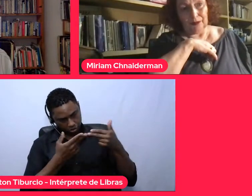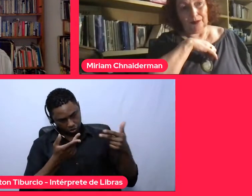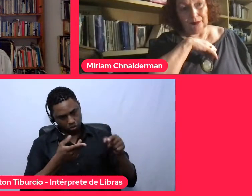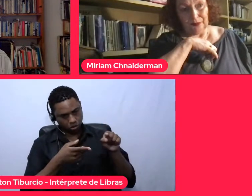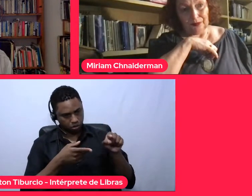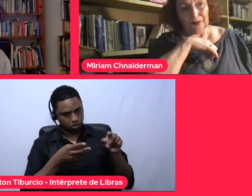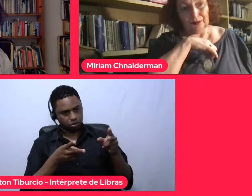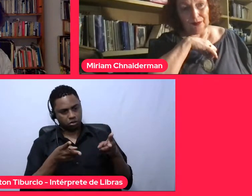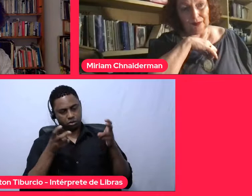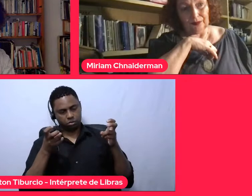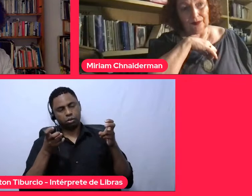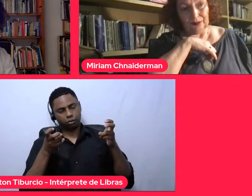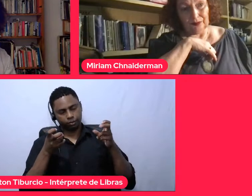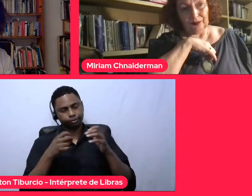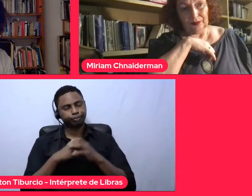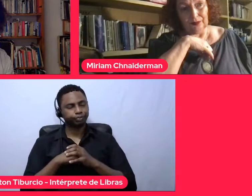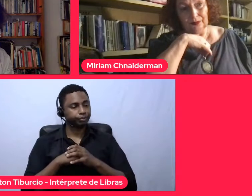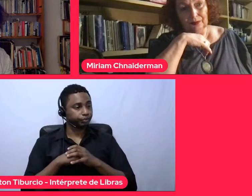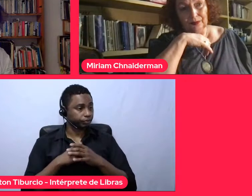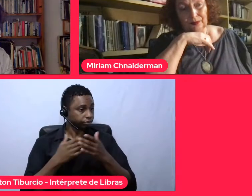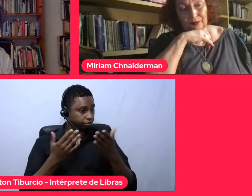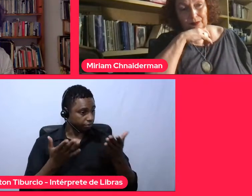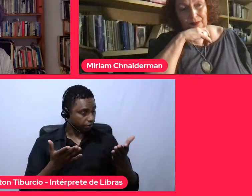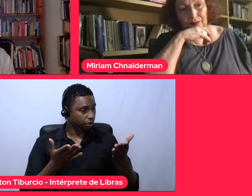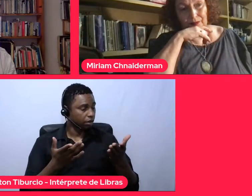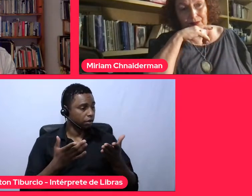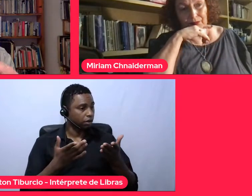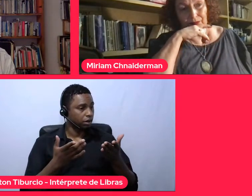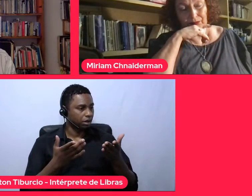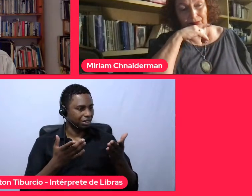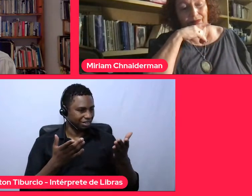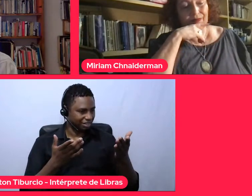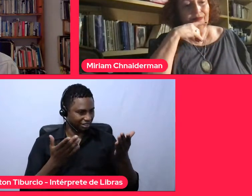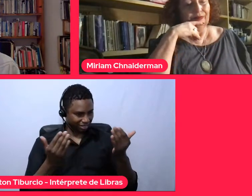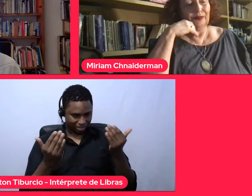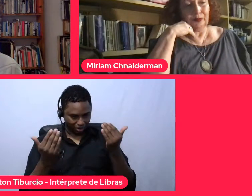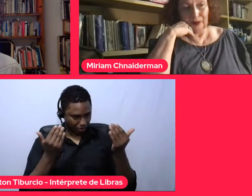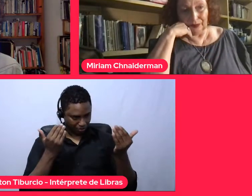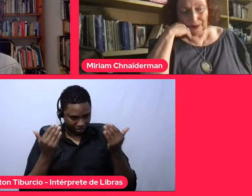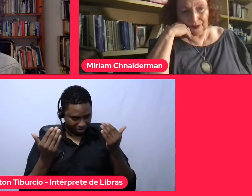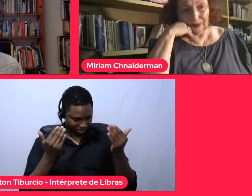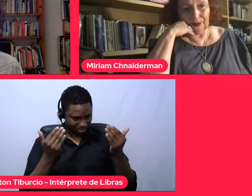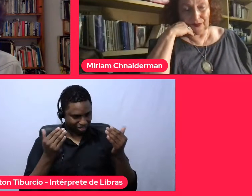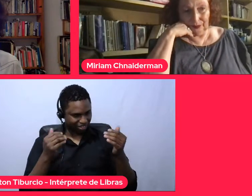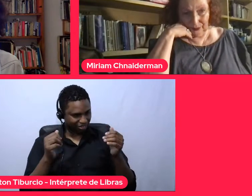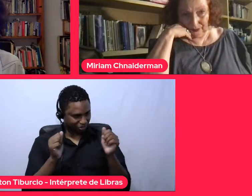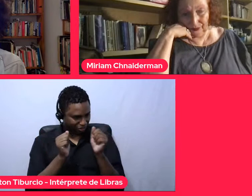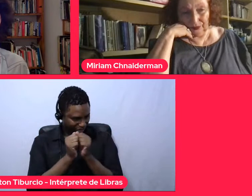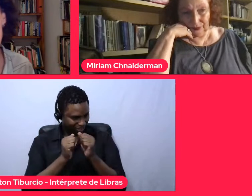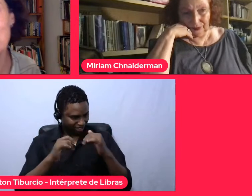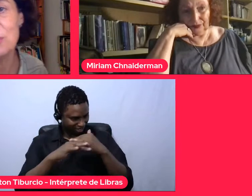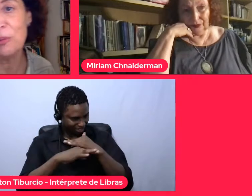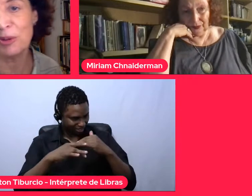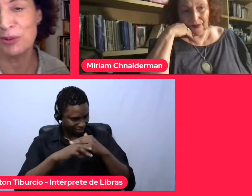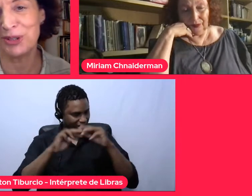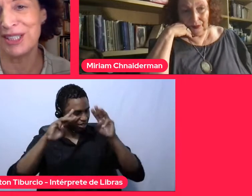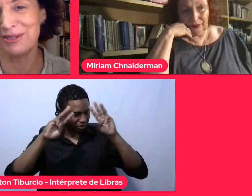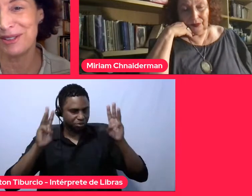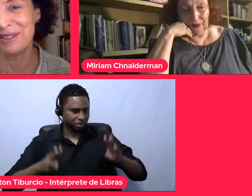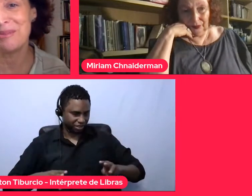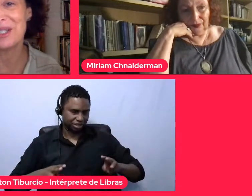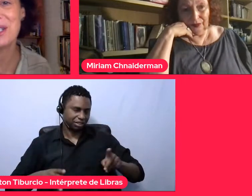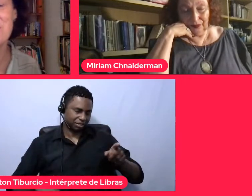acho que esse paralelo com a cidade e o museu é muito